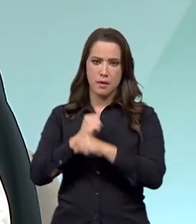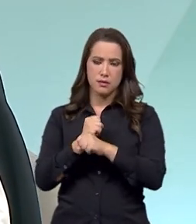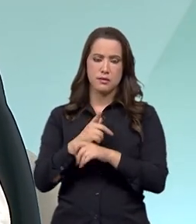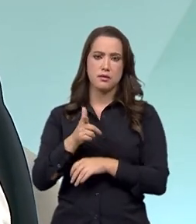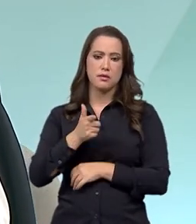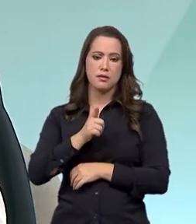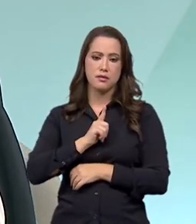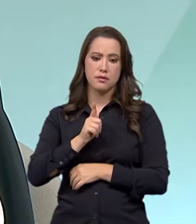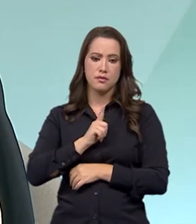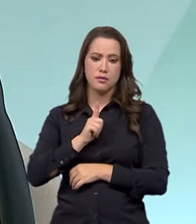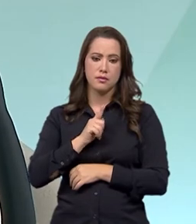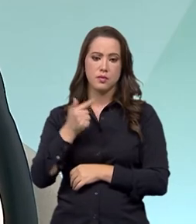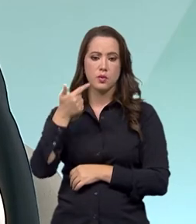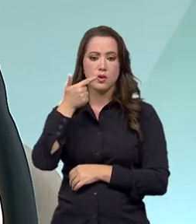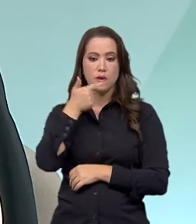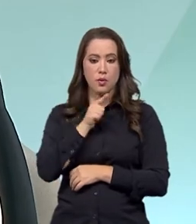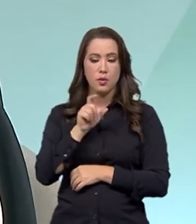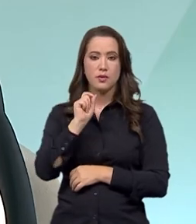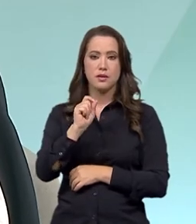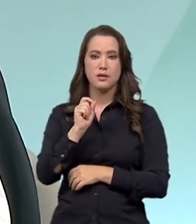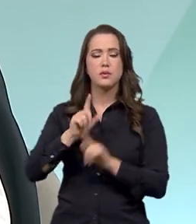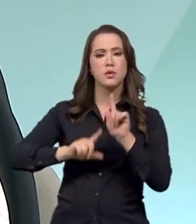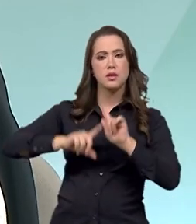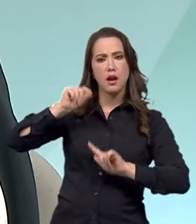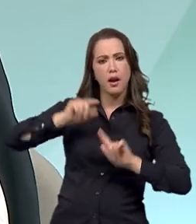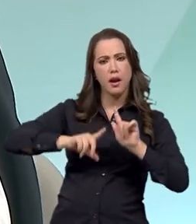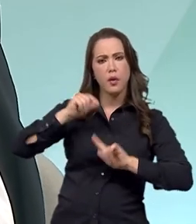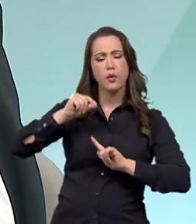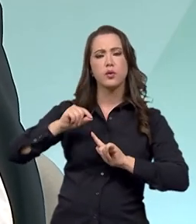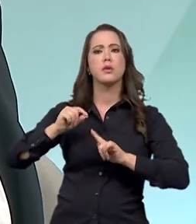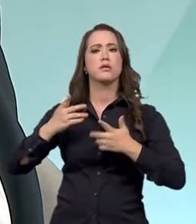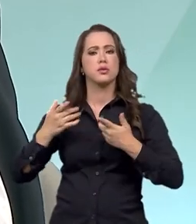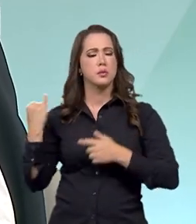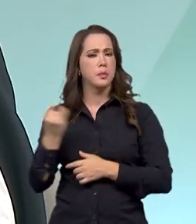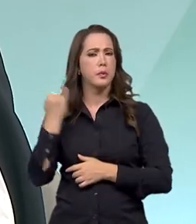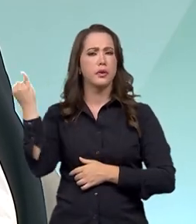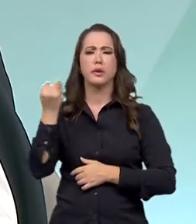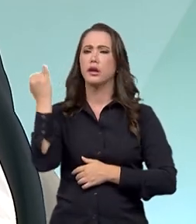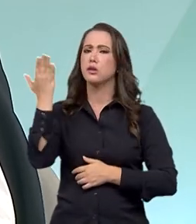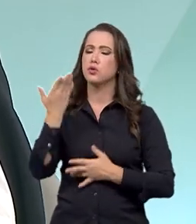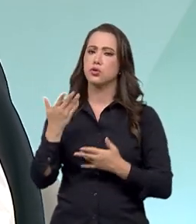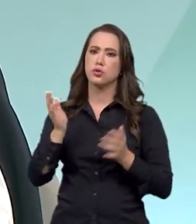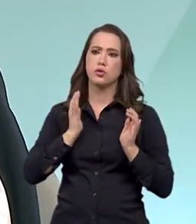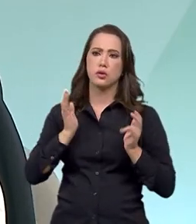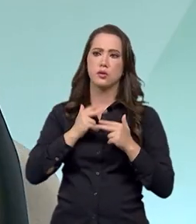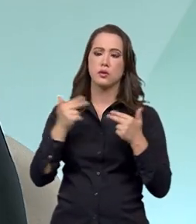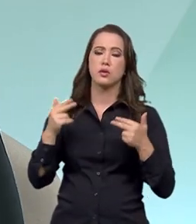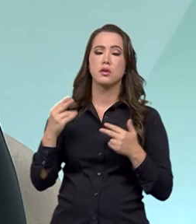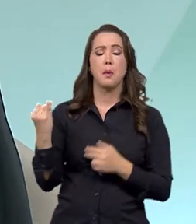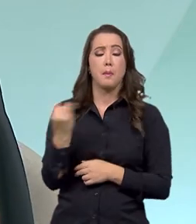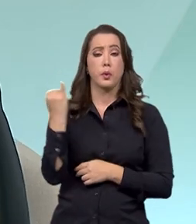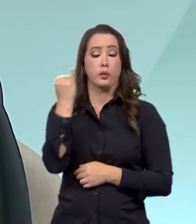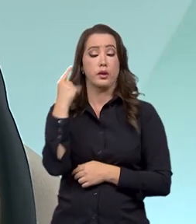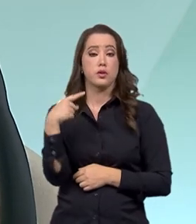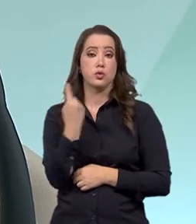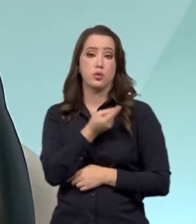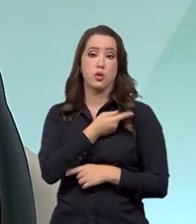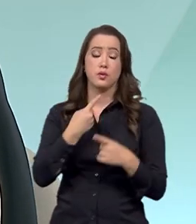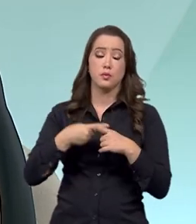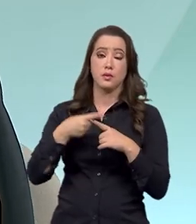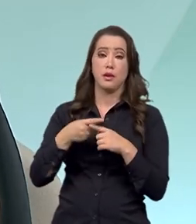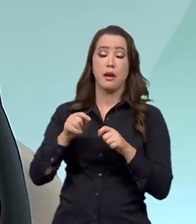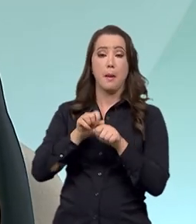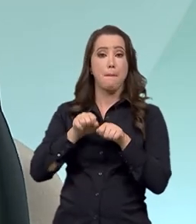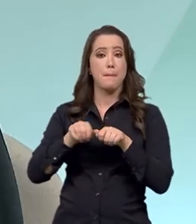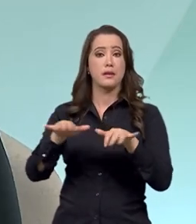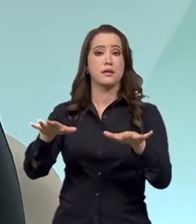alcançamos grandes recordes de produtividade, uma preocupação muito grande nossa, principalmente que a pandemia nos trouxe,